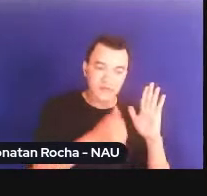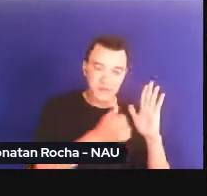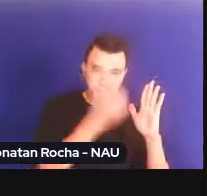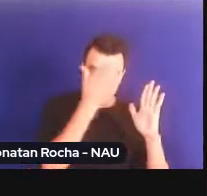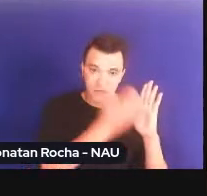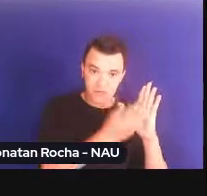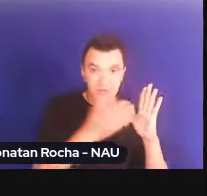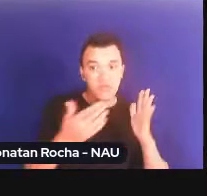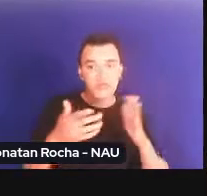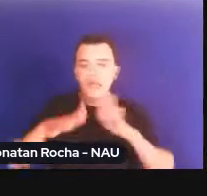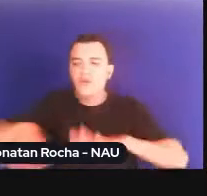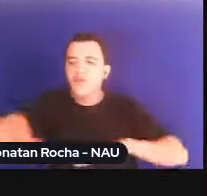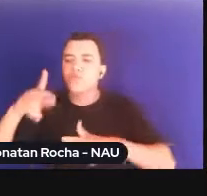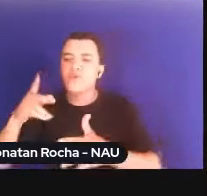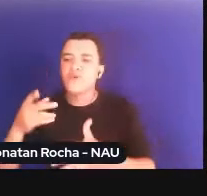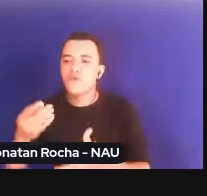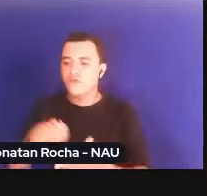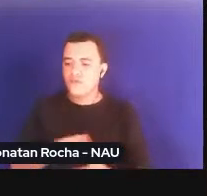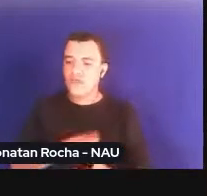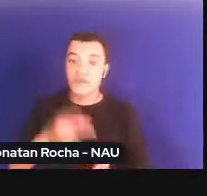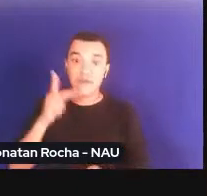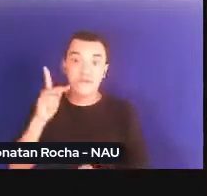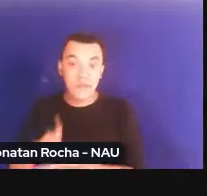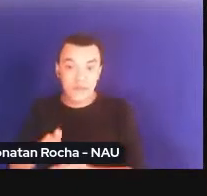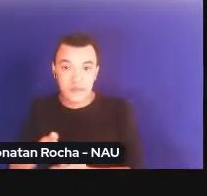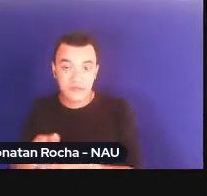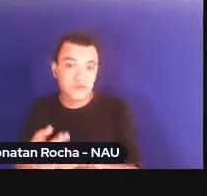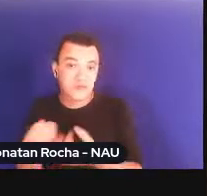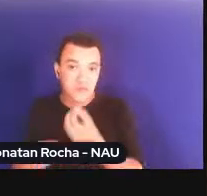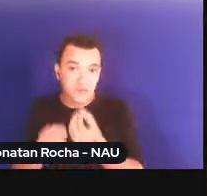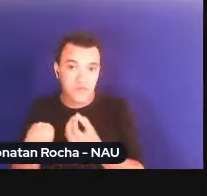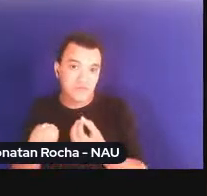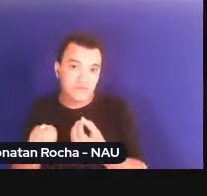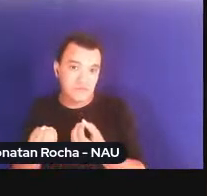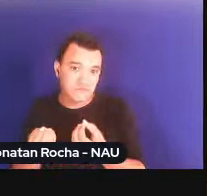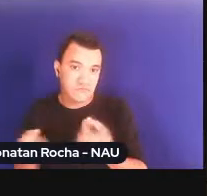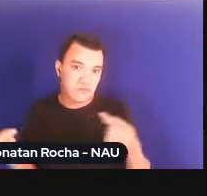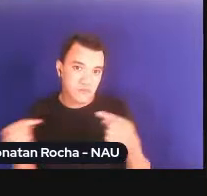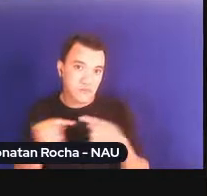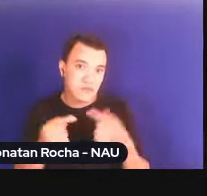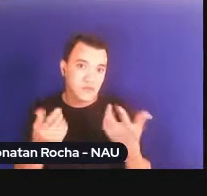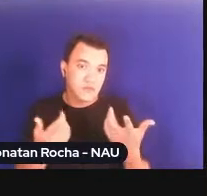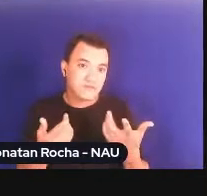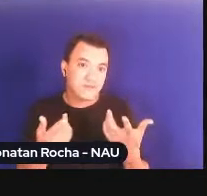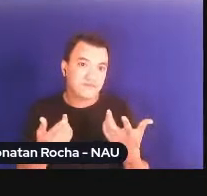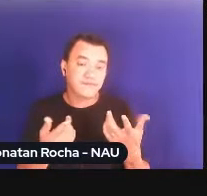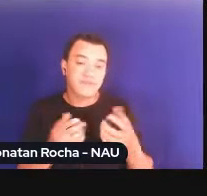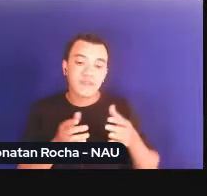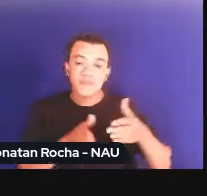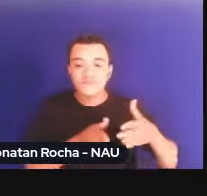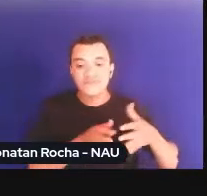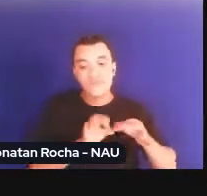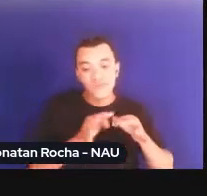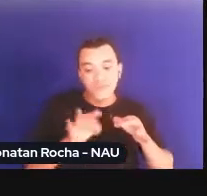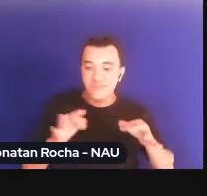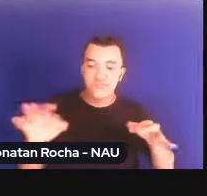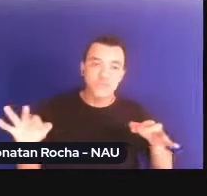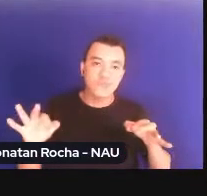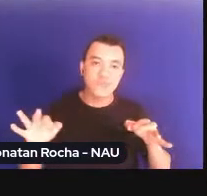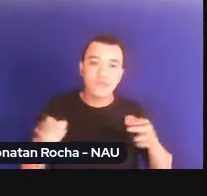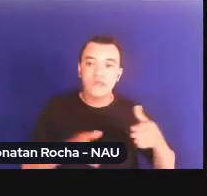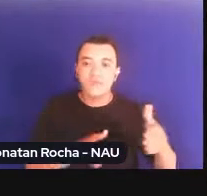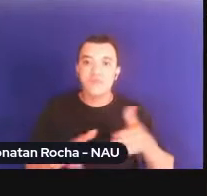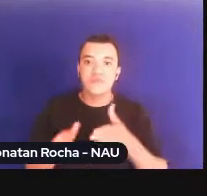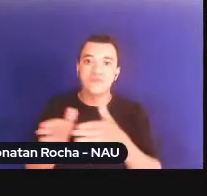A ideia é perceber que entre a previsão normativa e a efetividade há um caminho extenso, e os Estados,